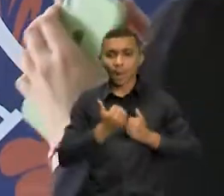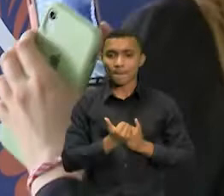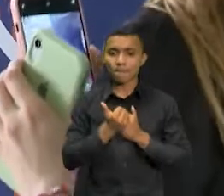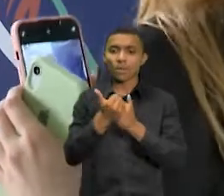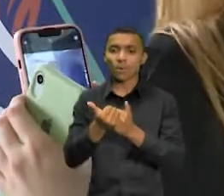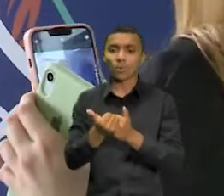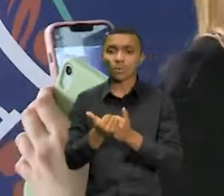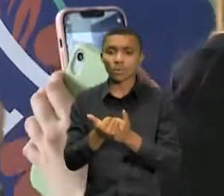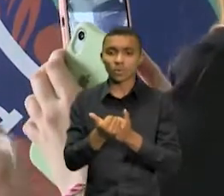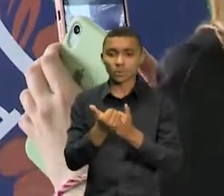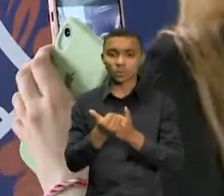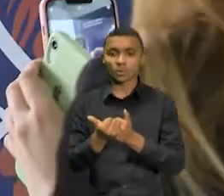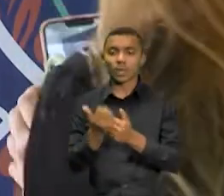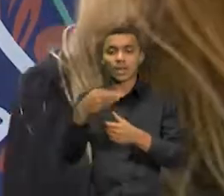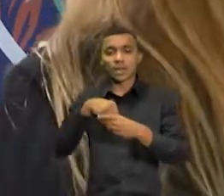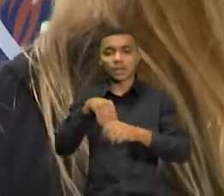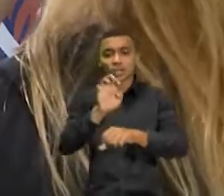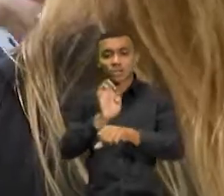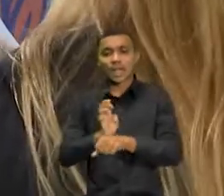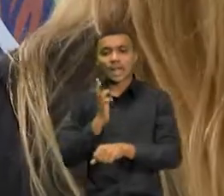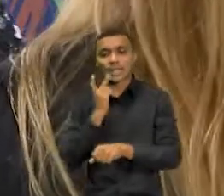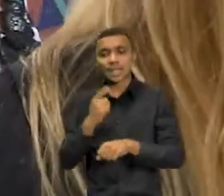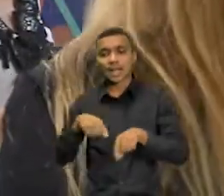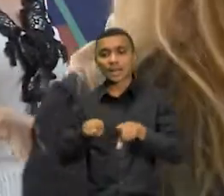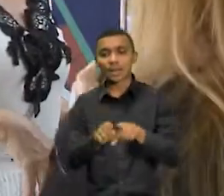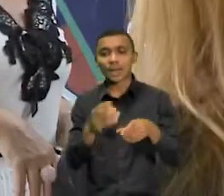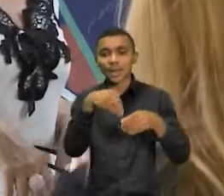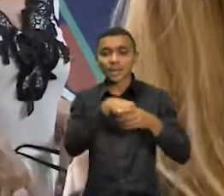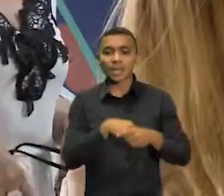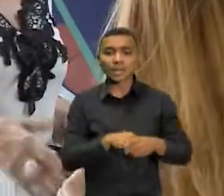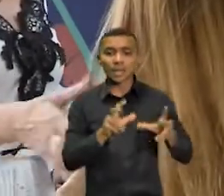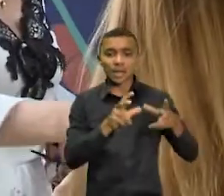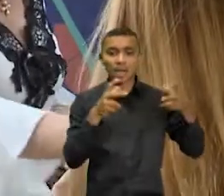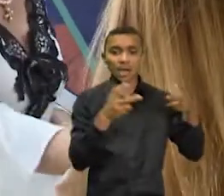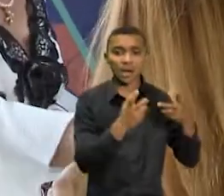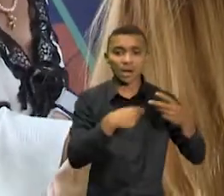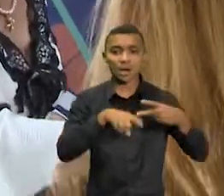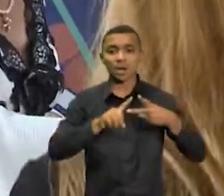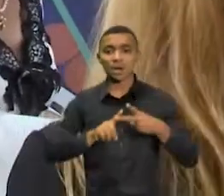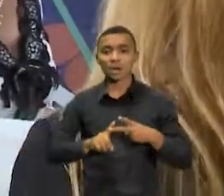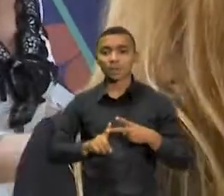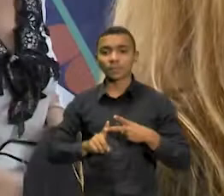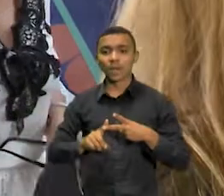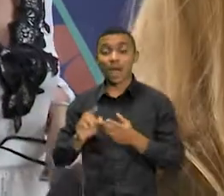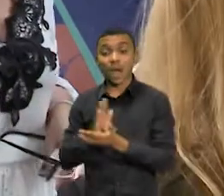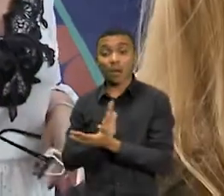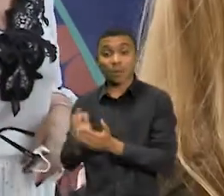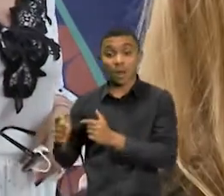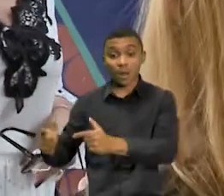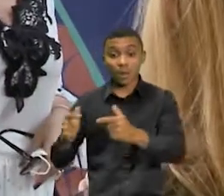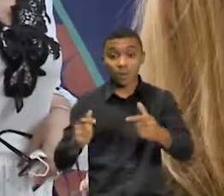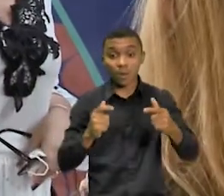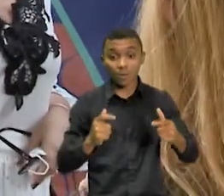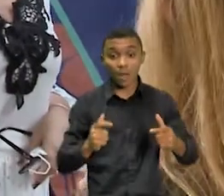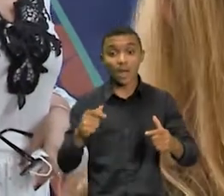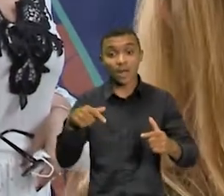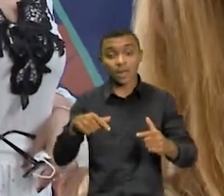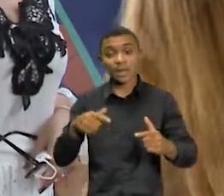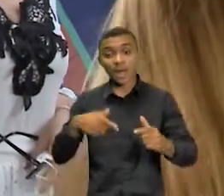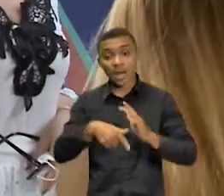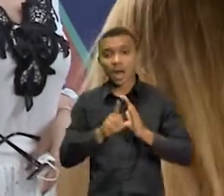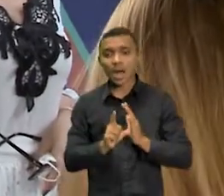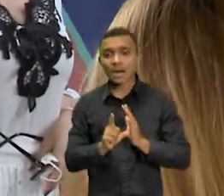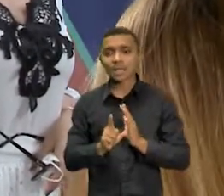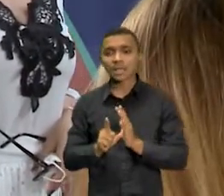aconteçam nas câmaras municipais, espaços tais quais esse, de acolhimento de denúncia, de